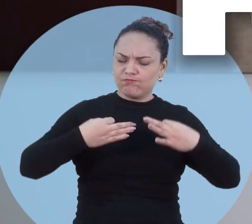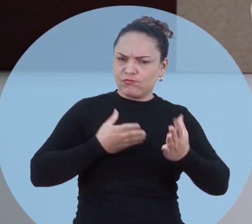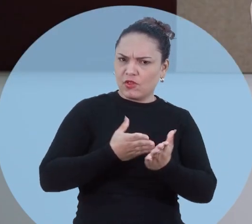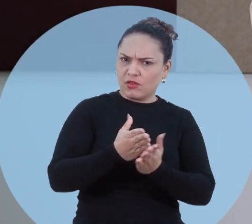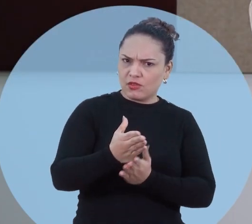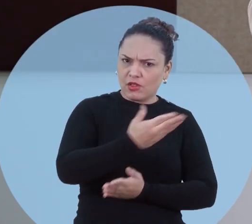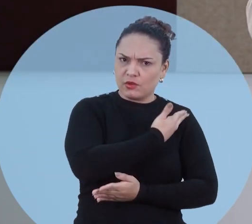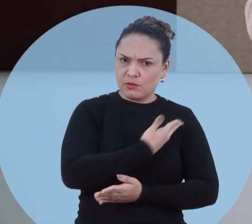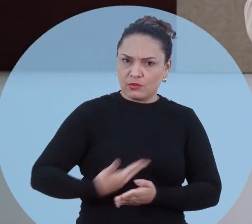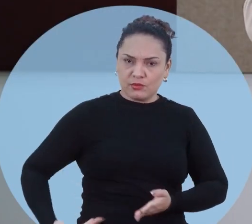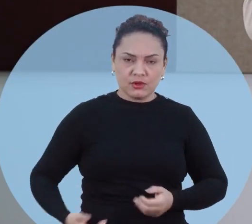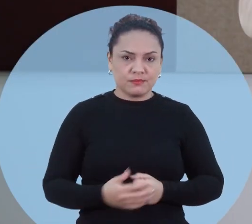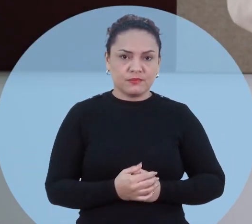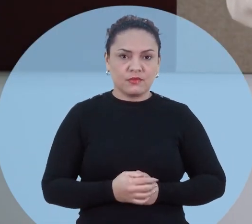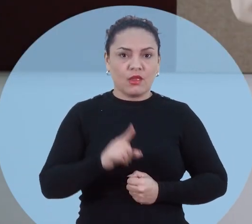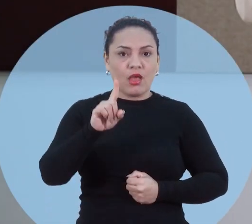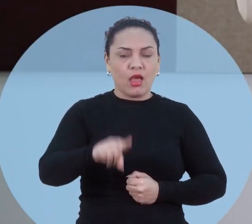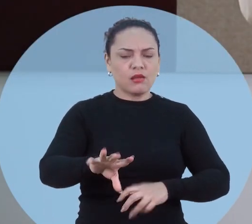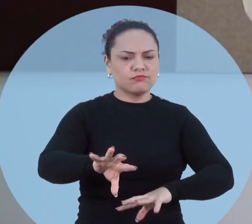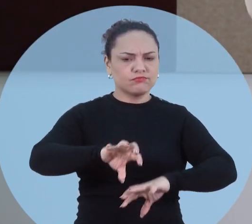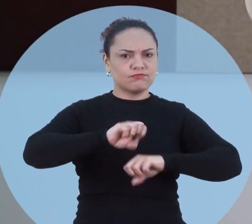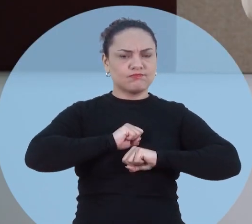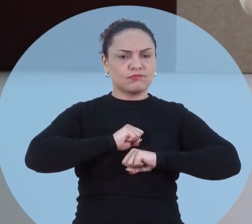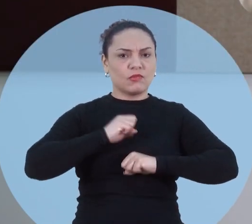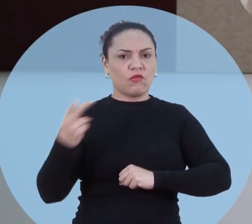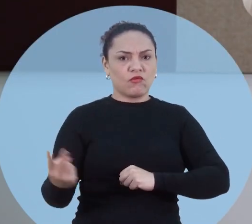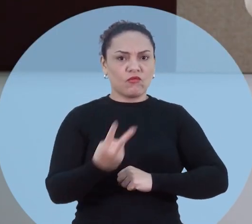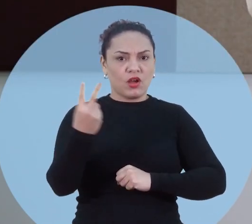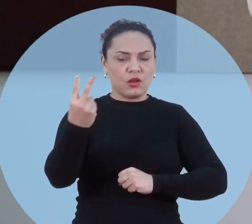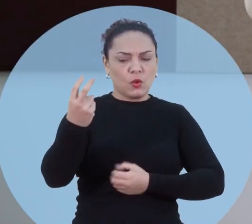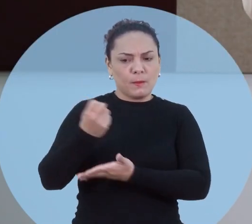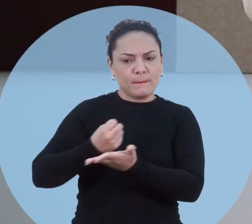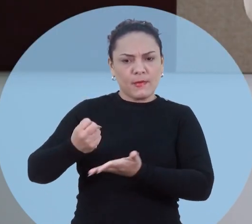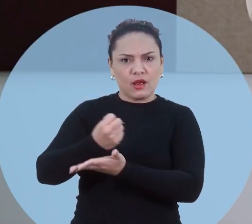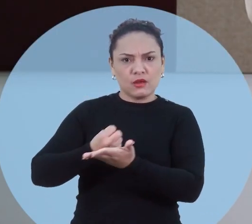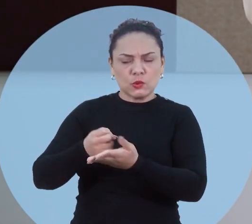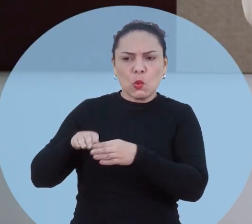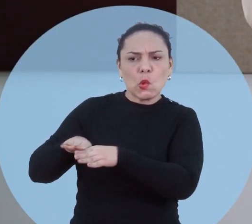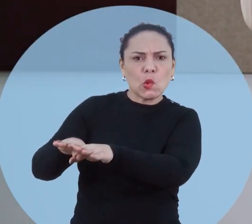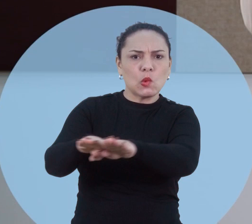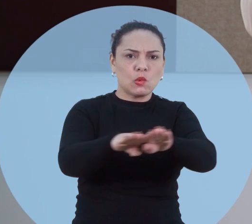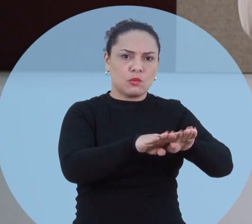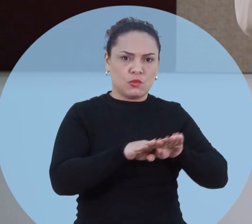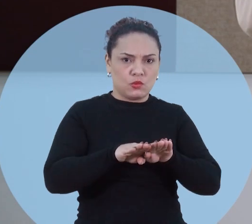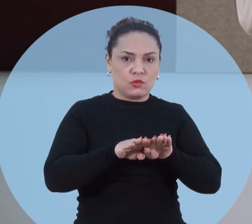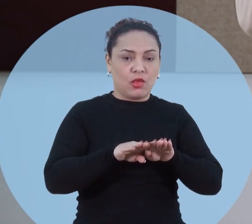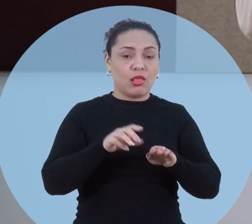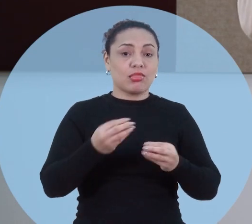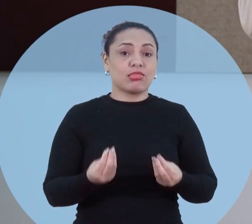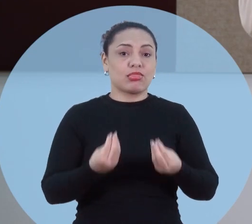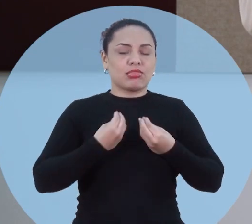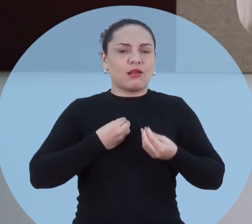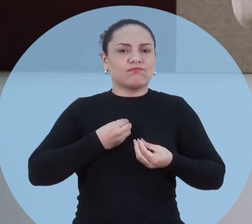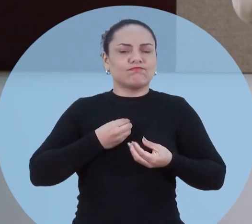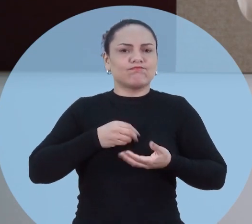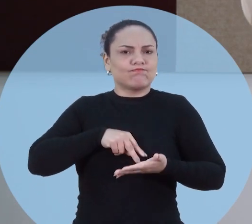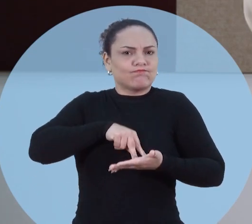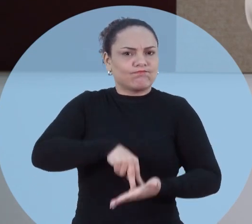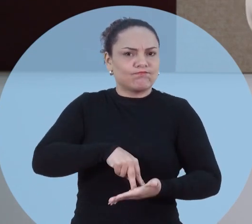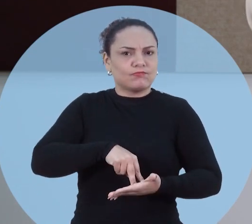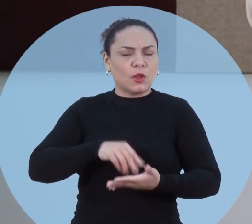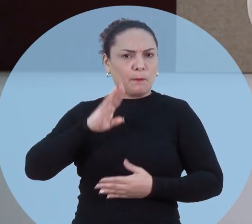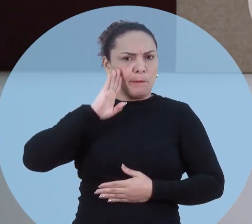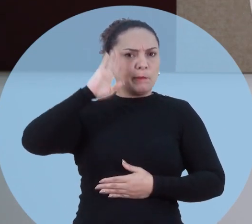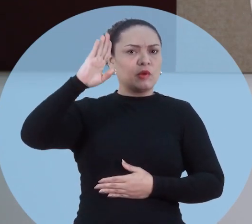integridade pública, que pode ser considerada como a adesão desses valores e princípios éticos comuns para